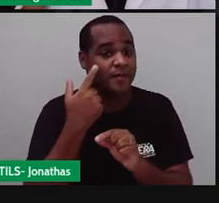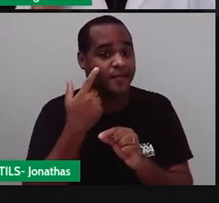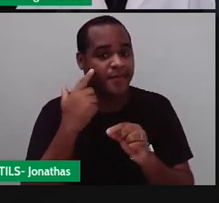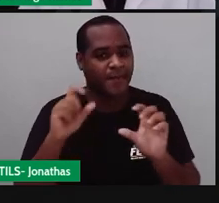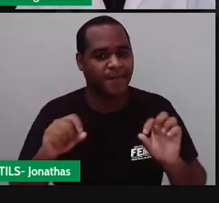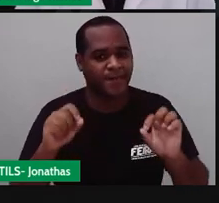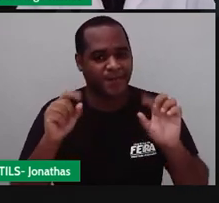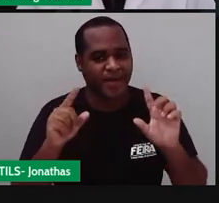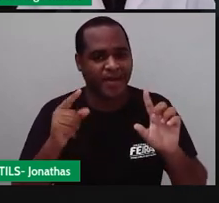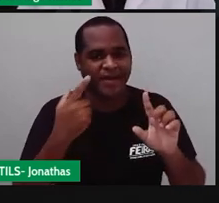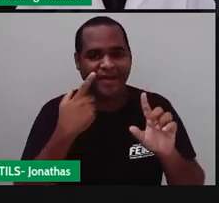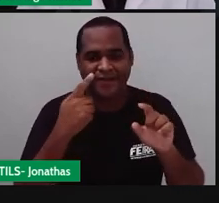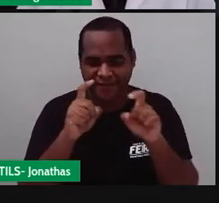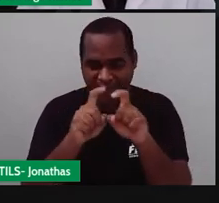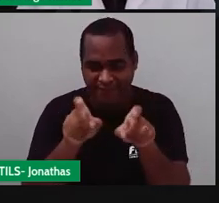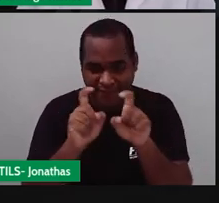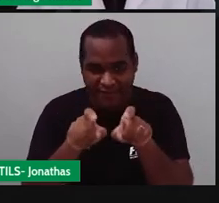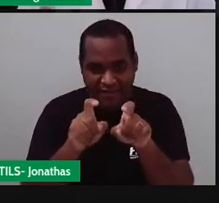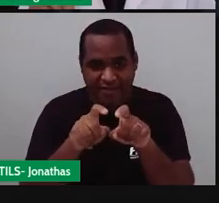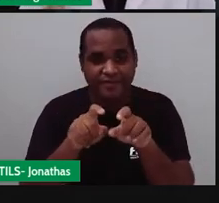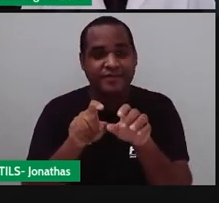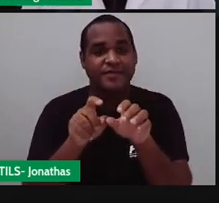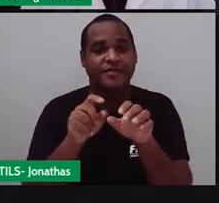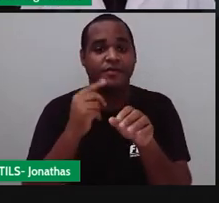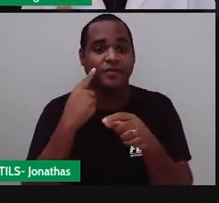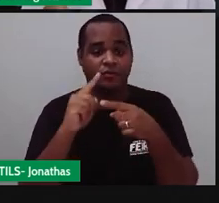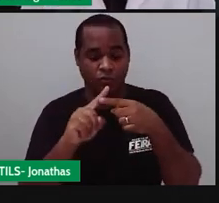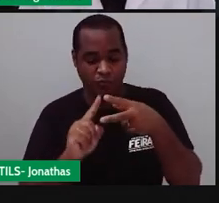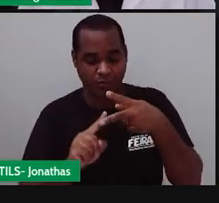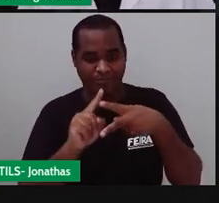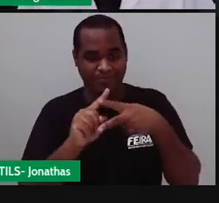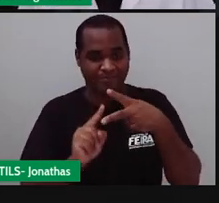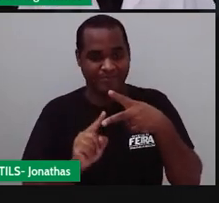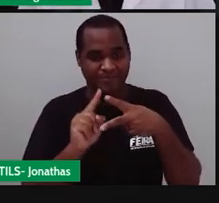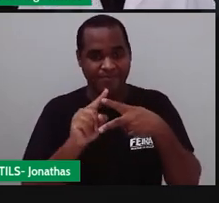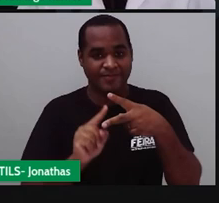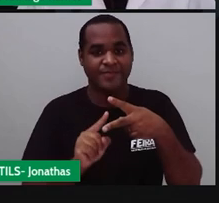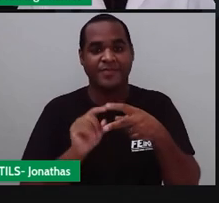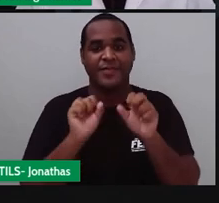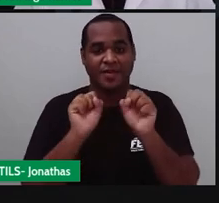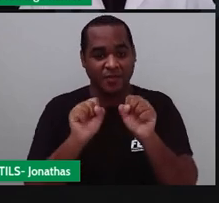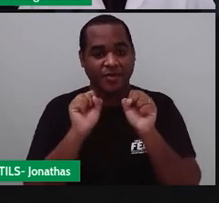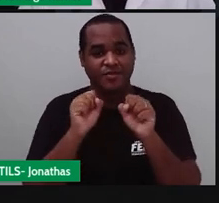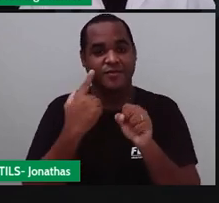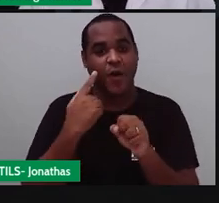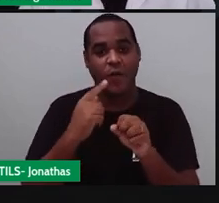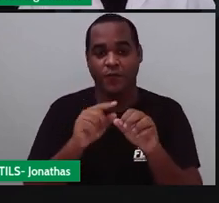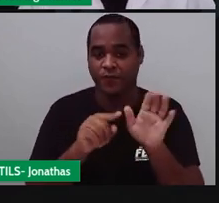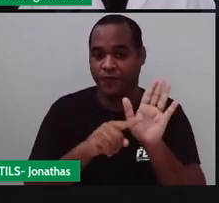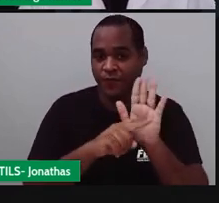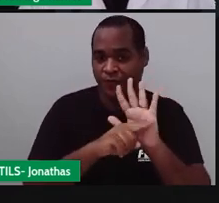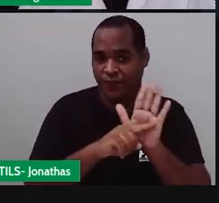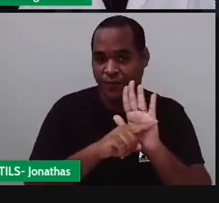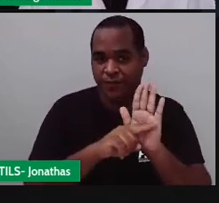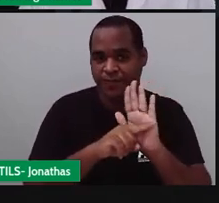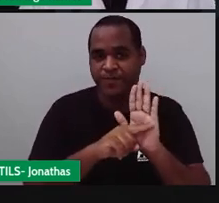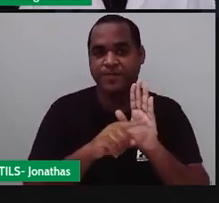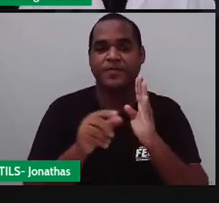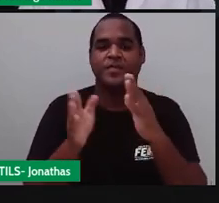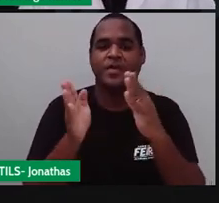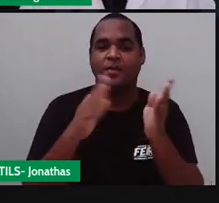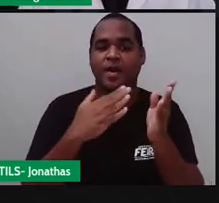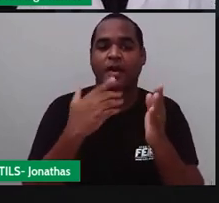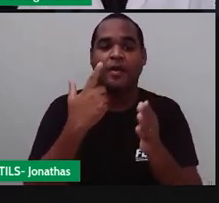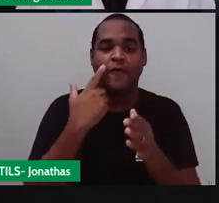na descrição dessa aula dois links onde em um deles tá você